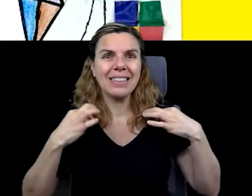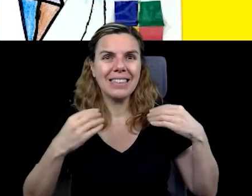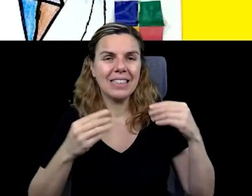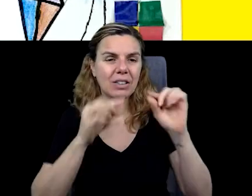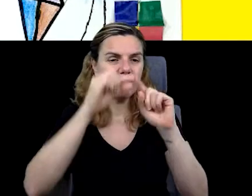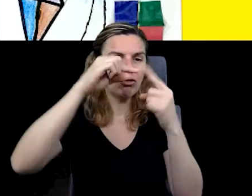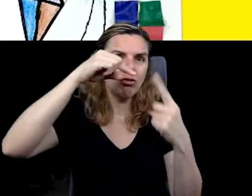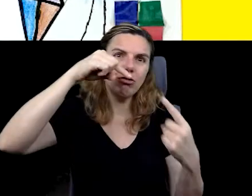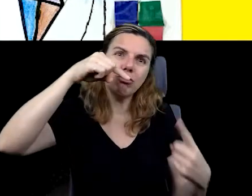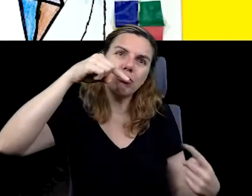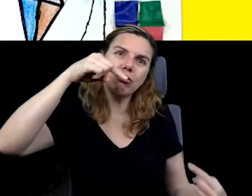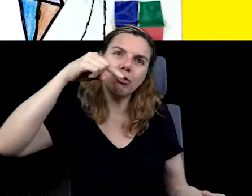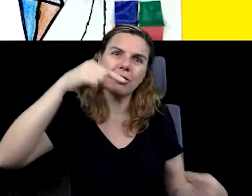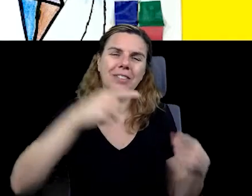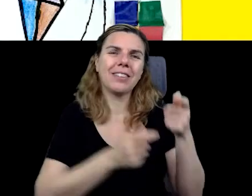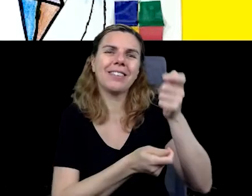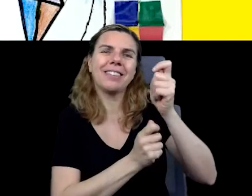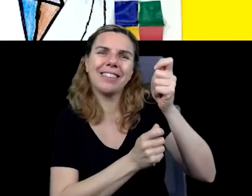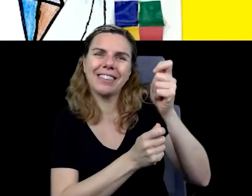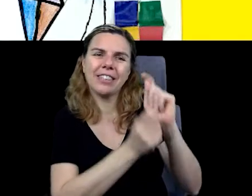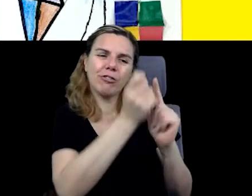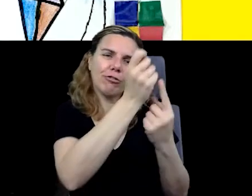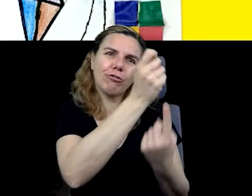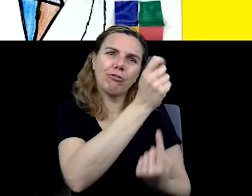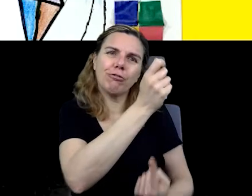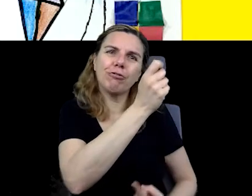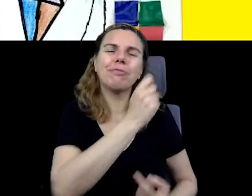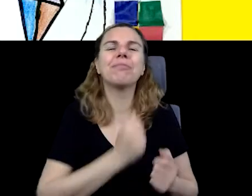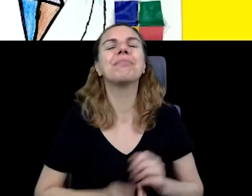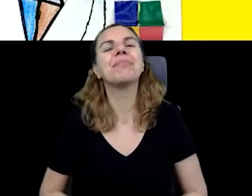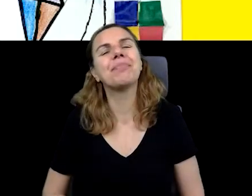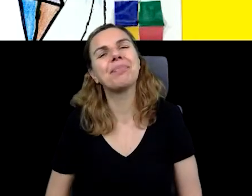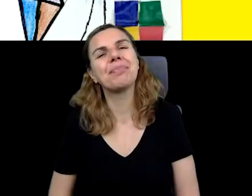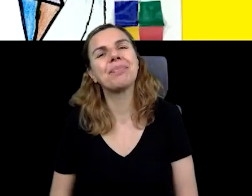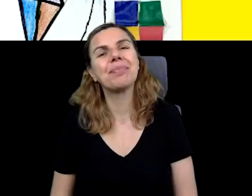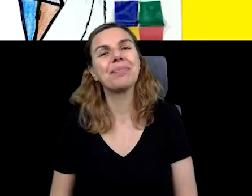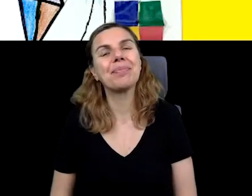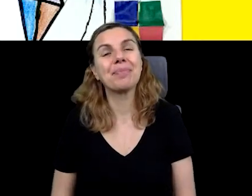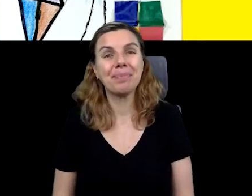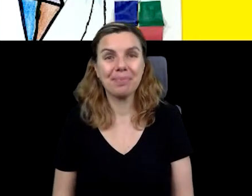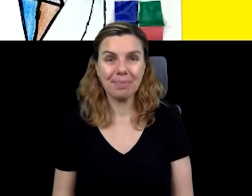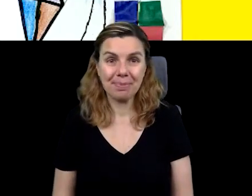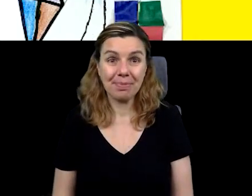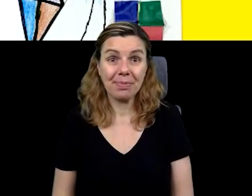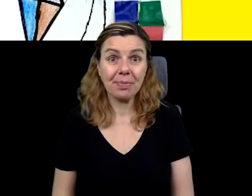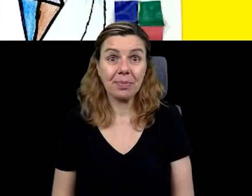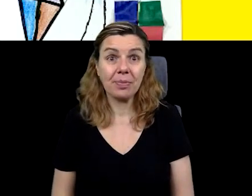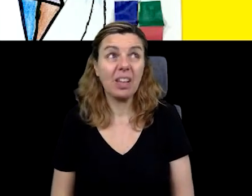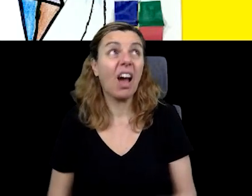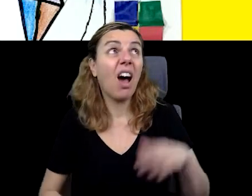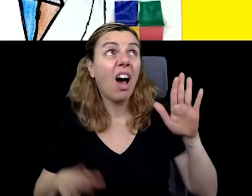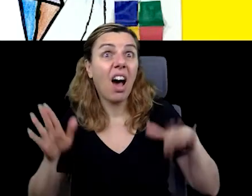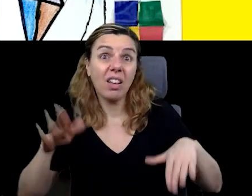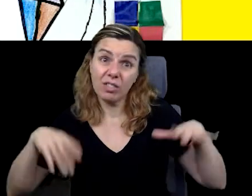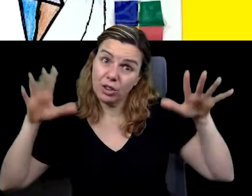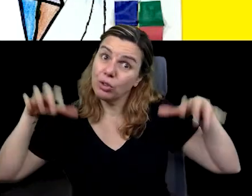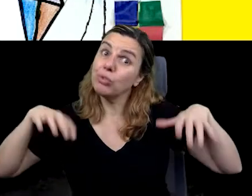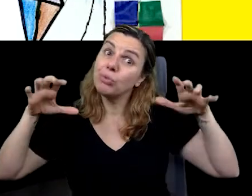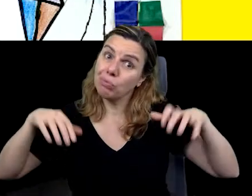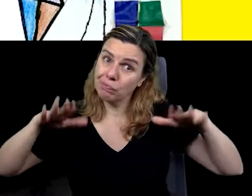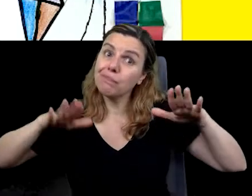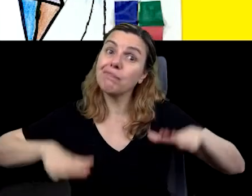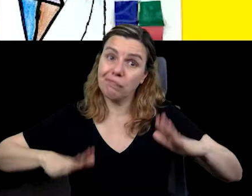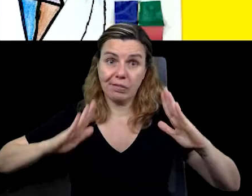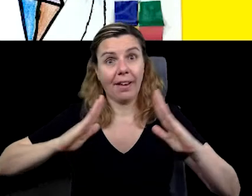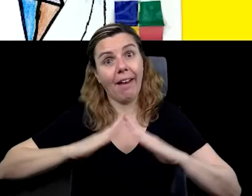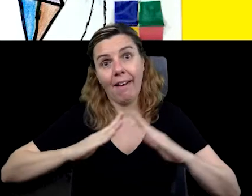a nossa rabiola, o rabo da pipa. Em dias de chuva, era dia de ficar